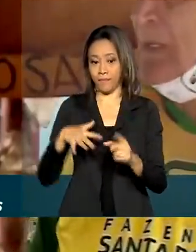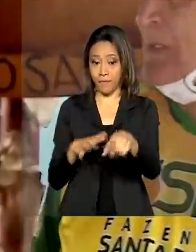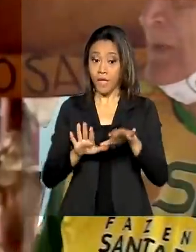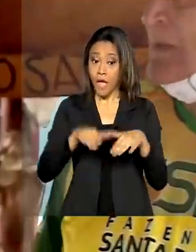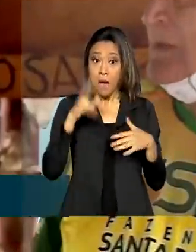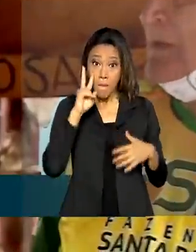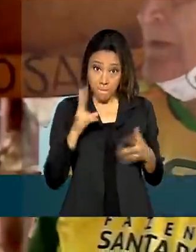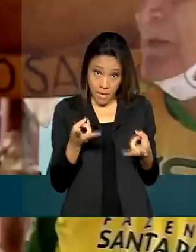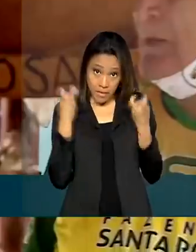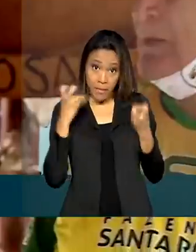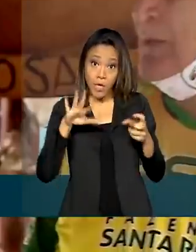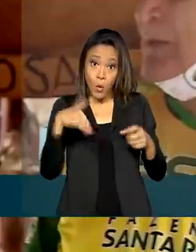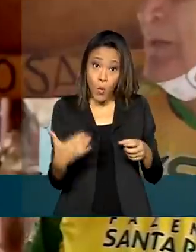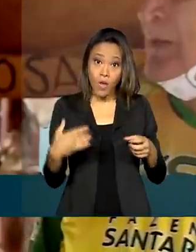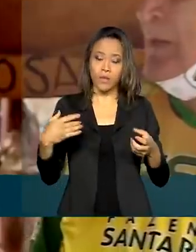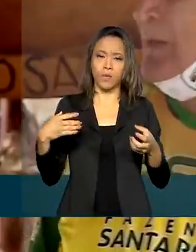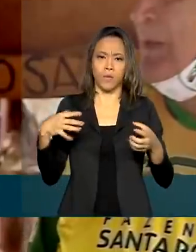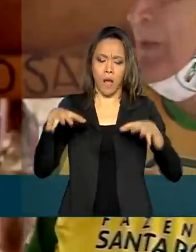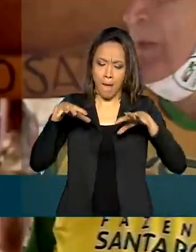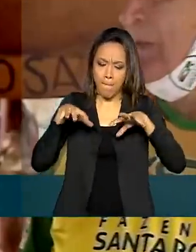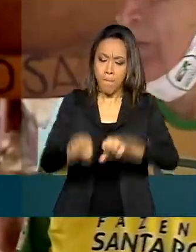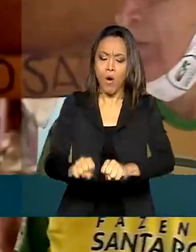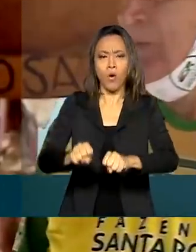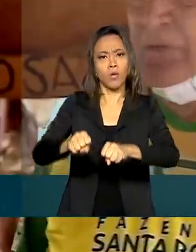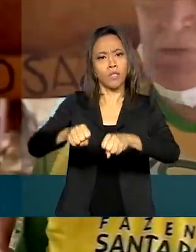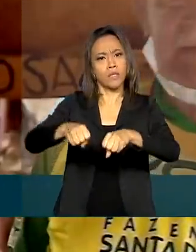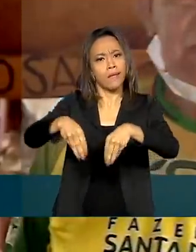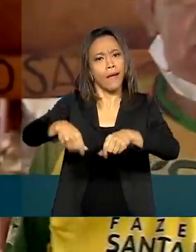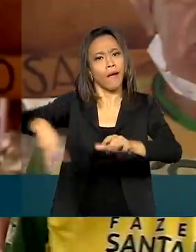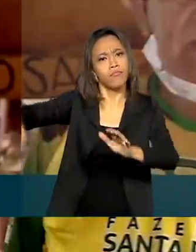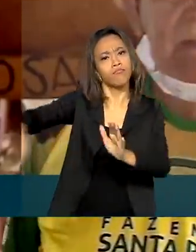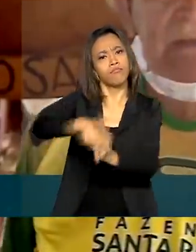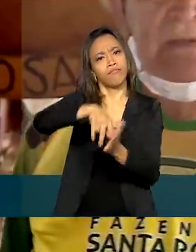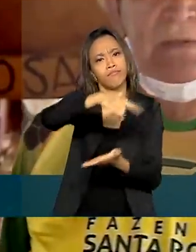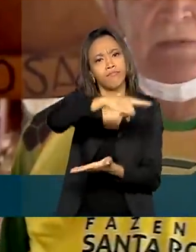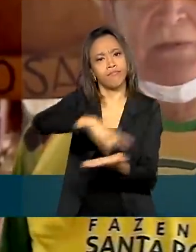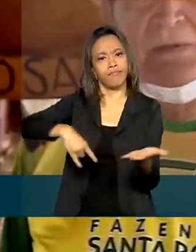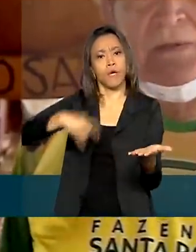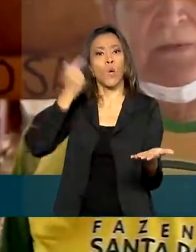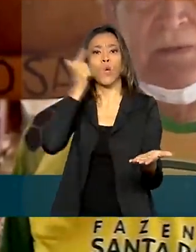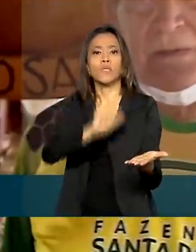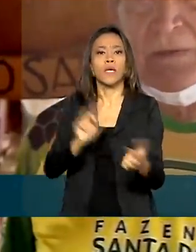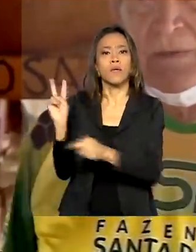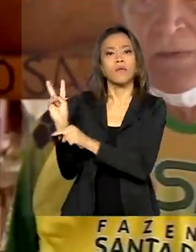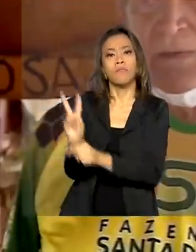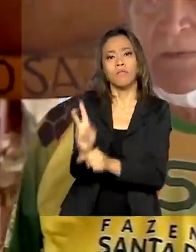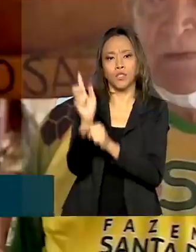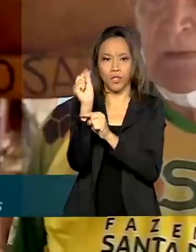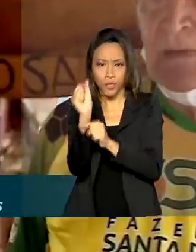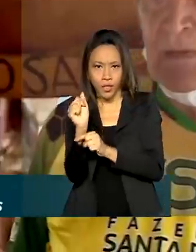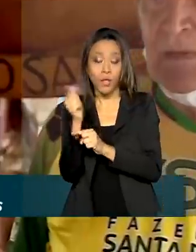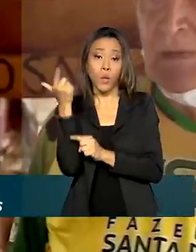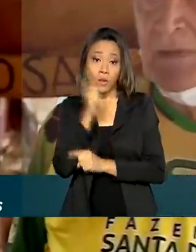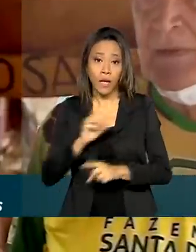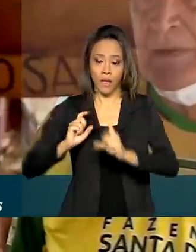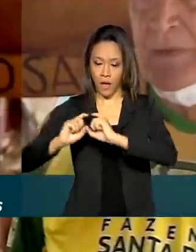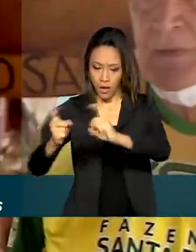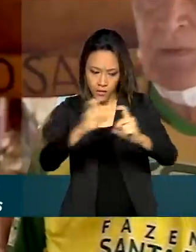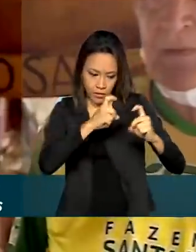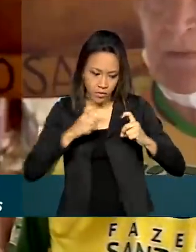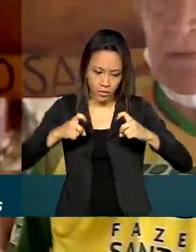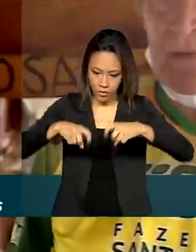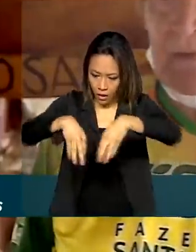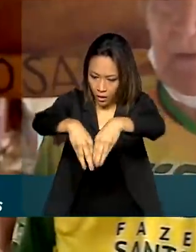regularização chega logo, as pessoas têm condições de tomar crédito, de gerir sua propriedade e de gerar